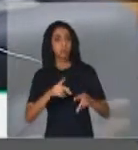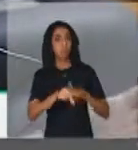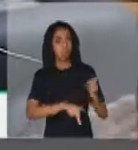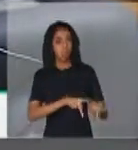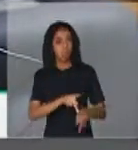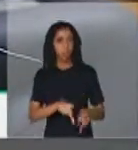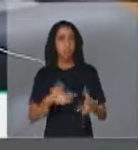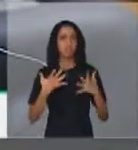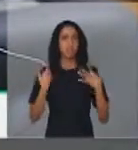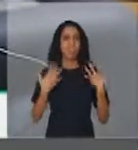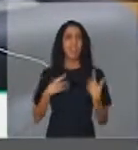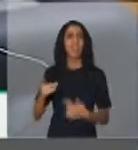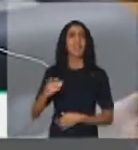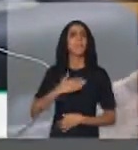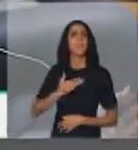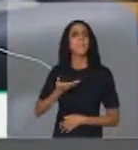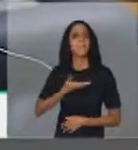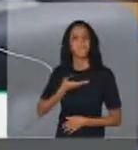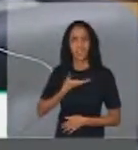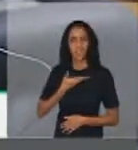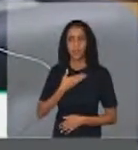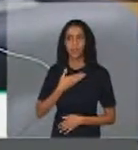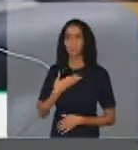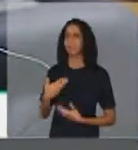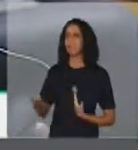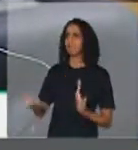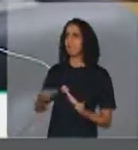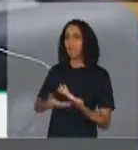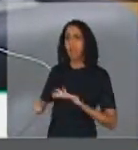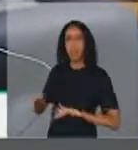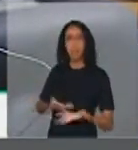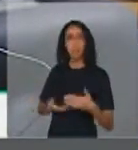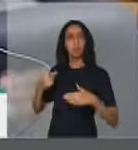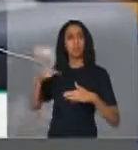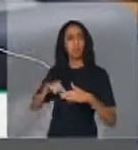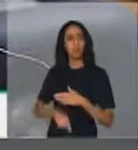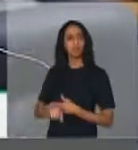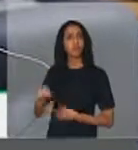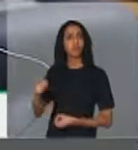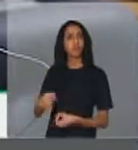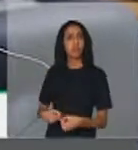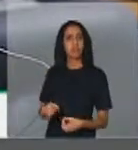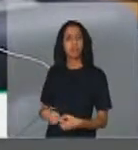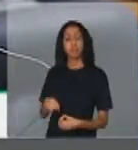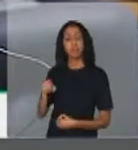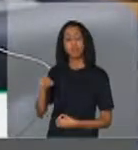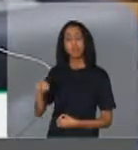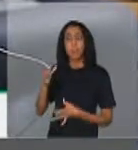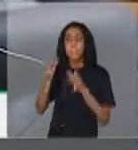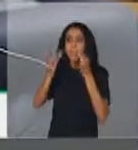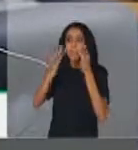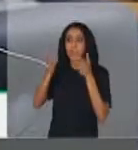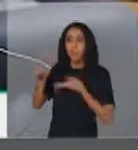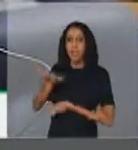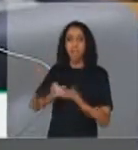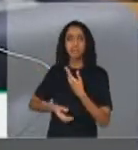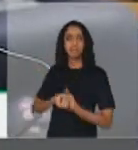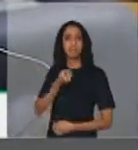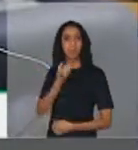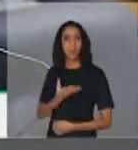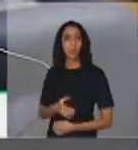por tê-lo como amigo, por nós termos uma relação profunda na cidade, e com ele, pessoalmente, que, por certo,